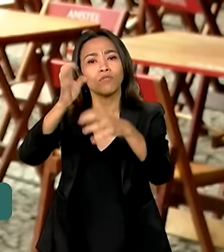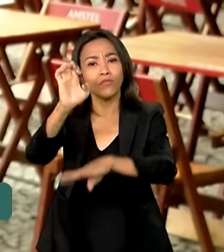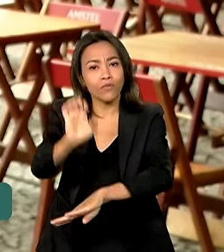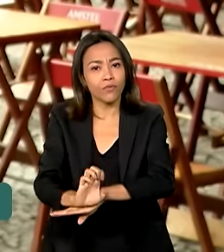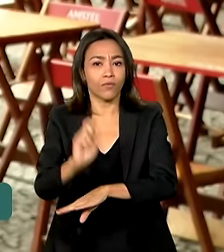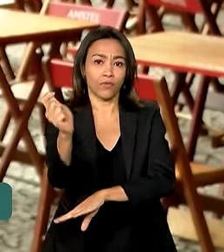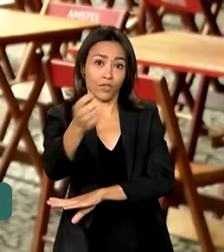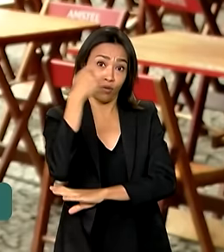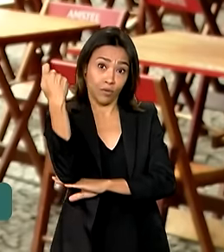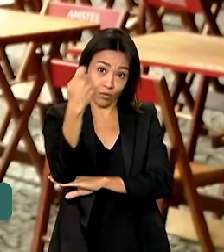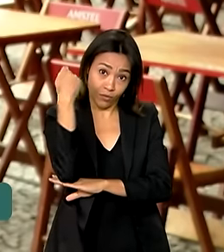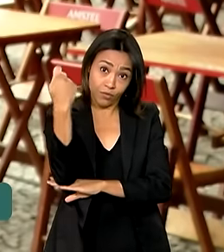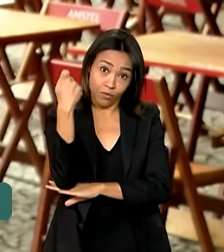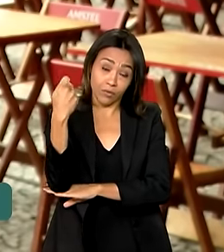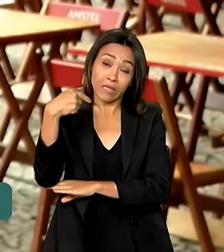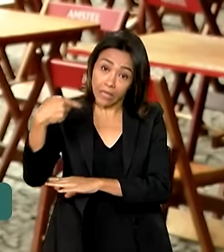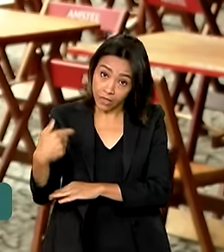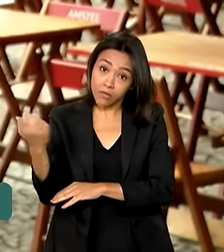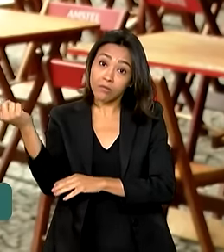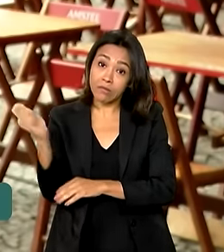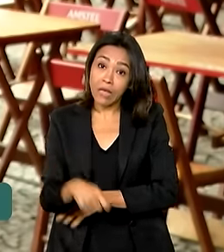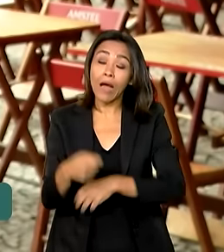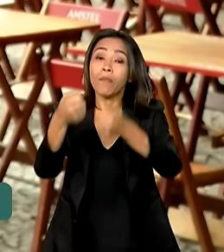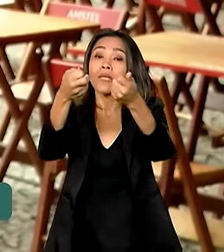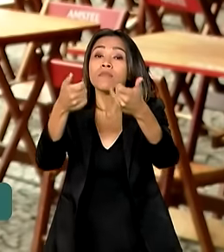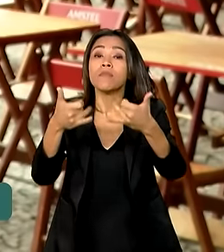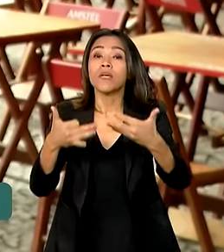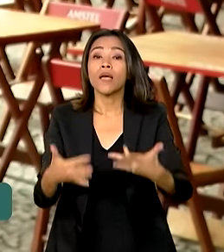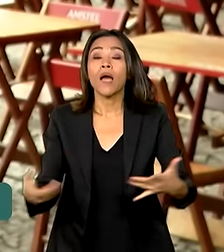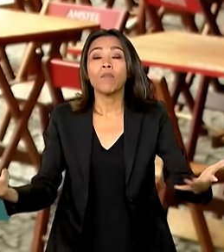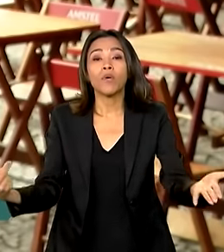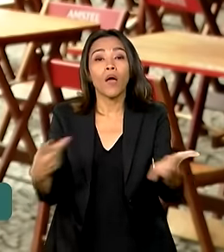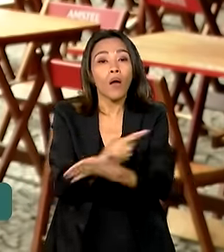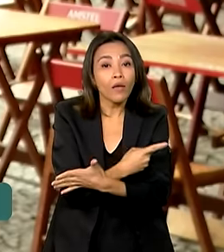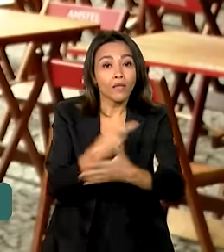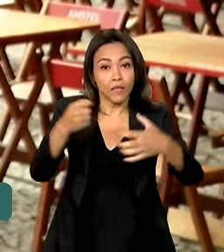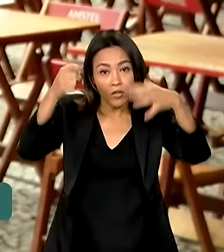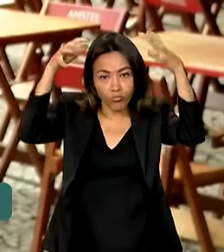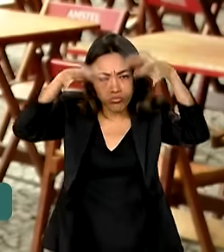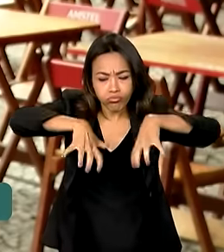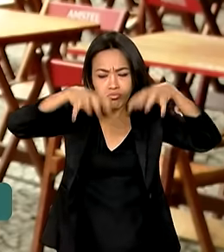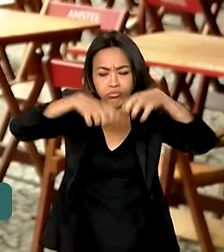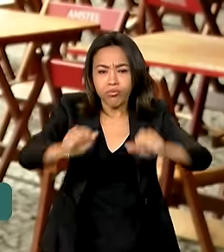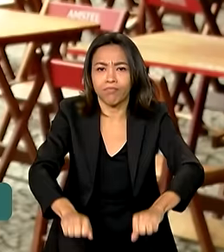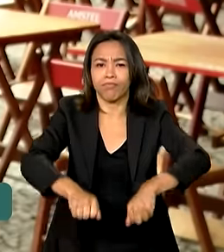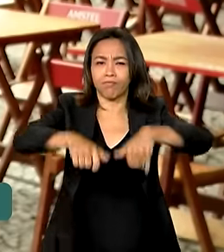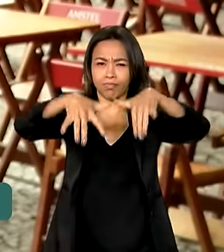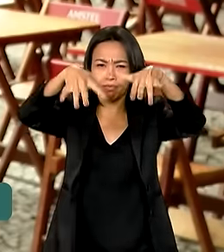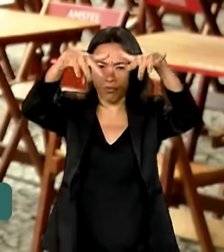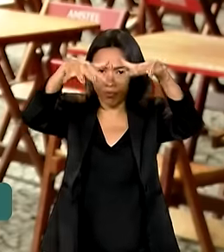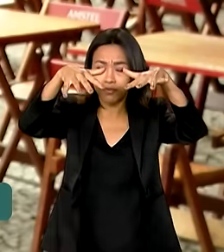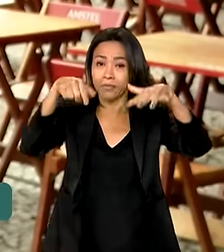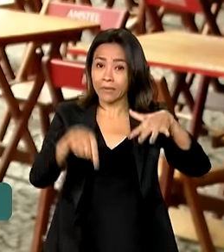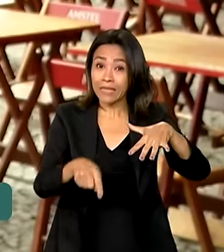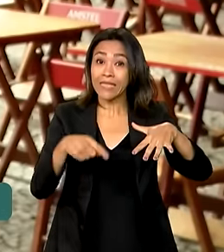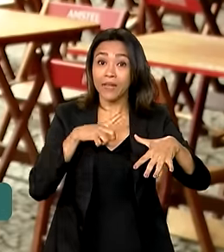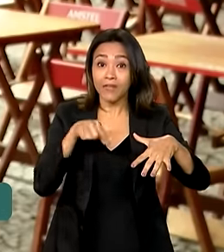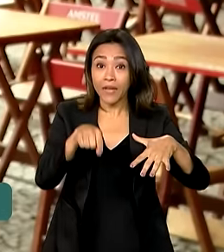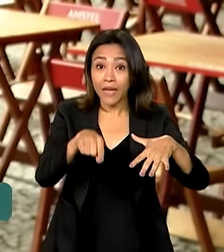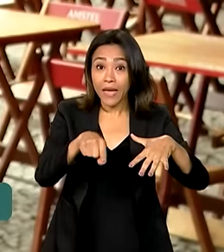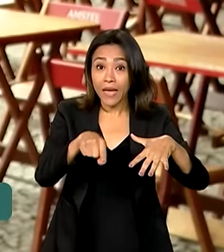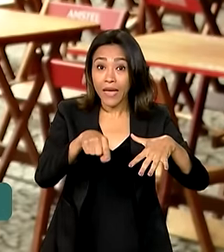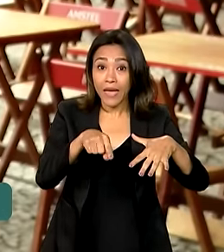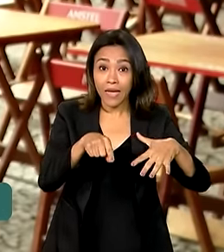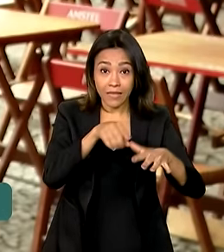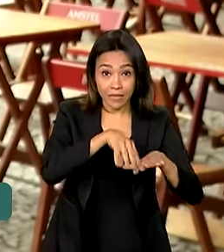Influências que são explicadas em parte pelas enchentes, que inundaram aí os estabelecimentos que